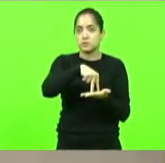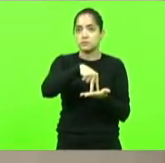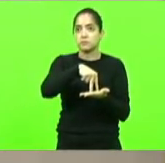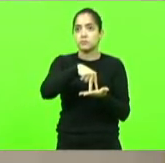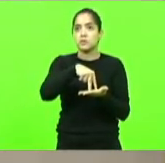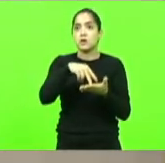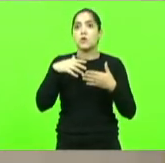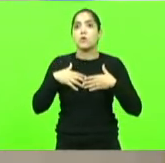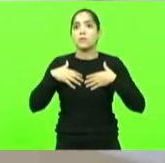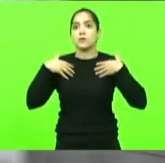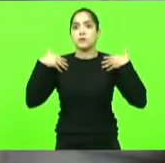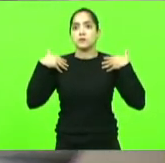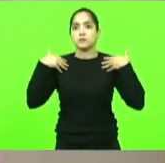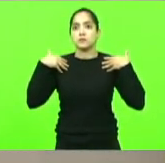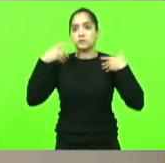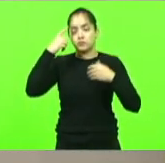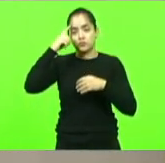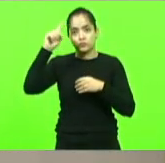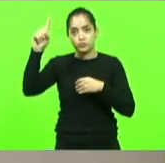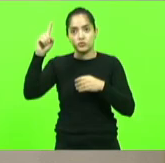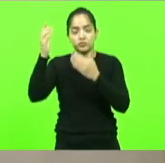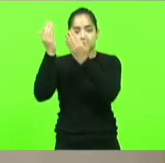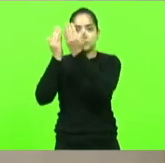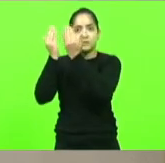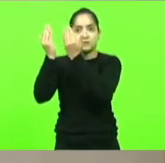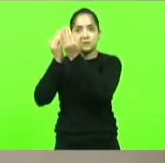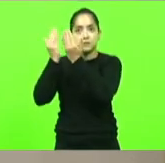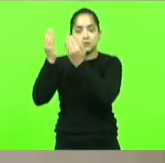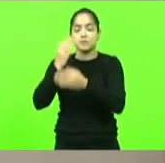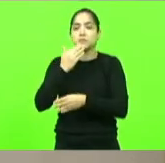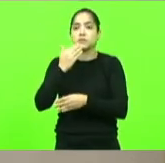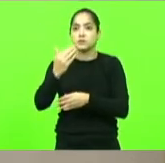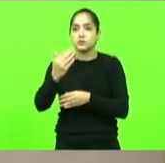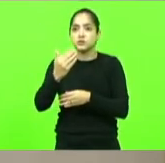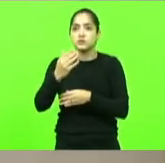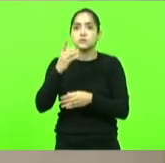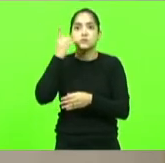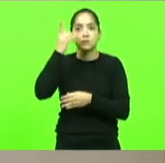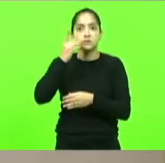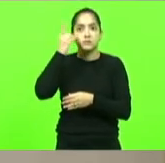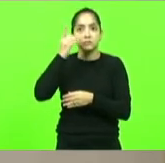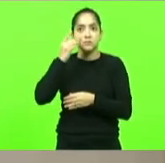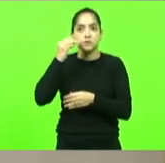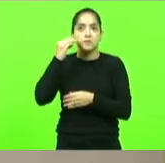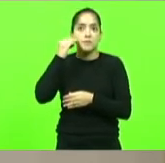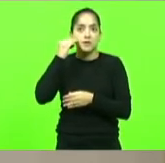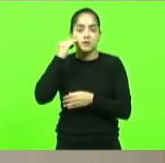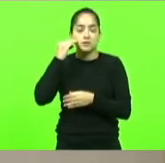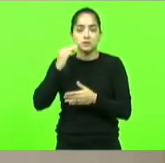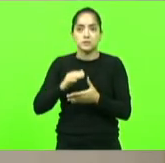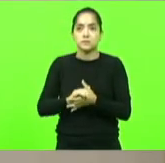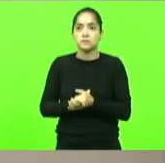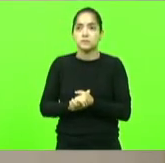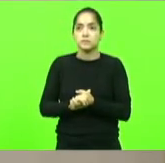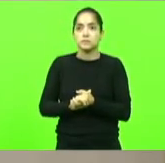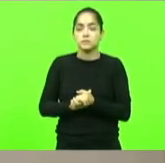homenagear o dia do psicólogo este requerimento de sua excelência a deputada Marlene Fengler e